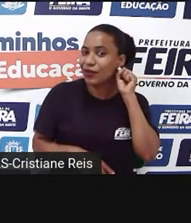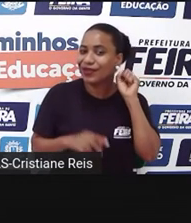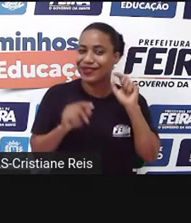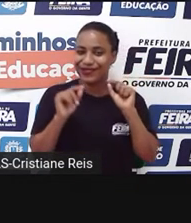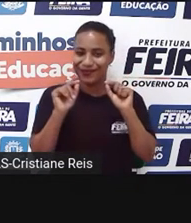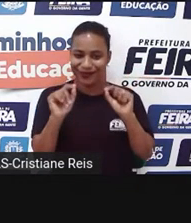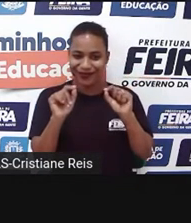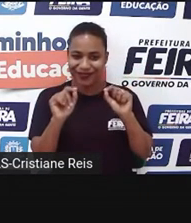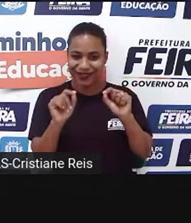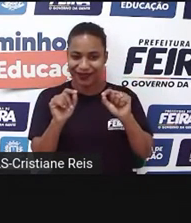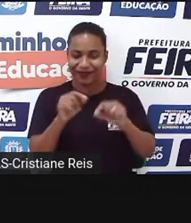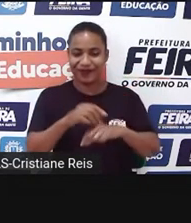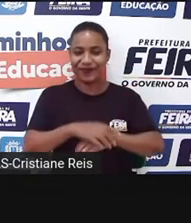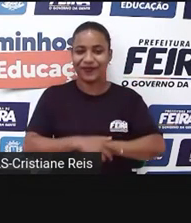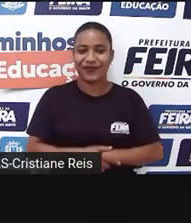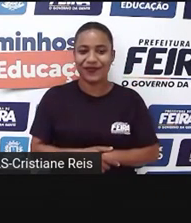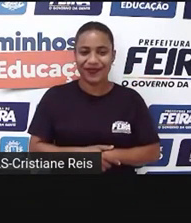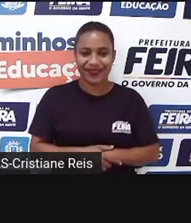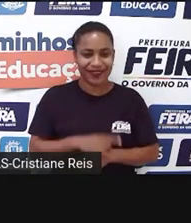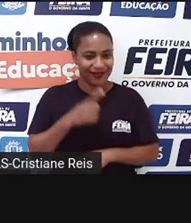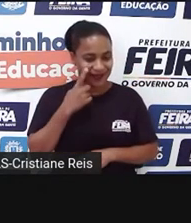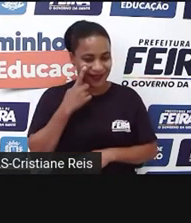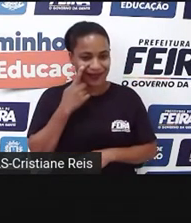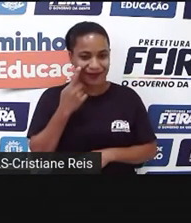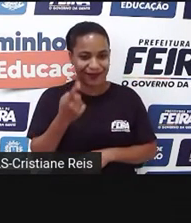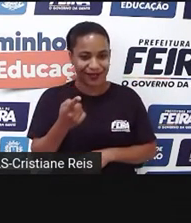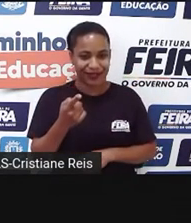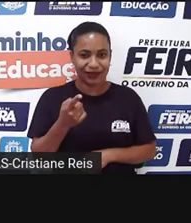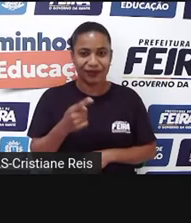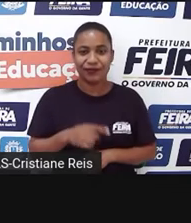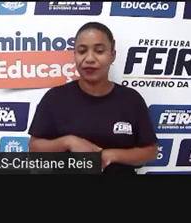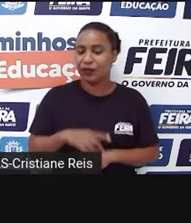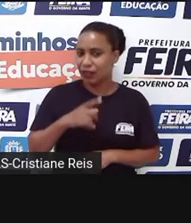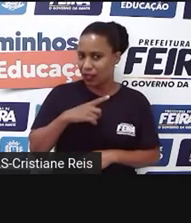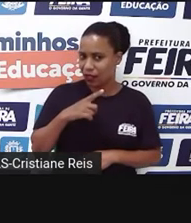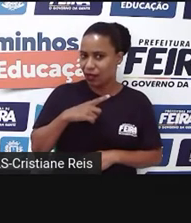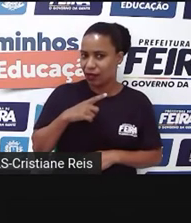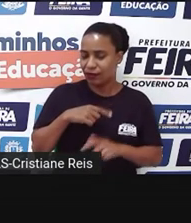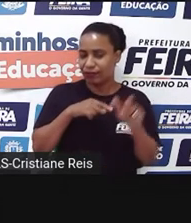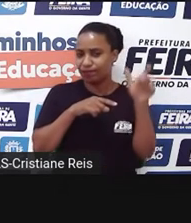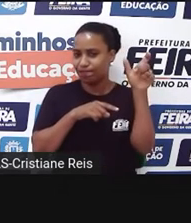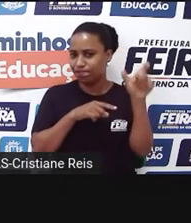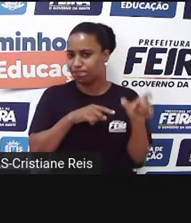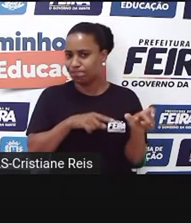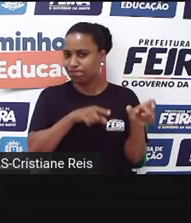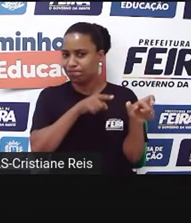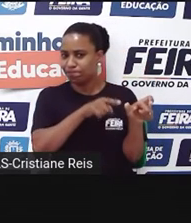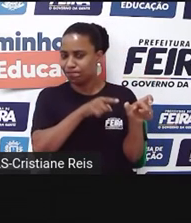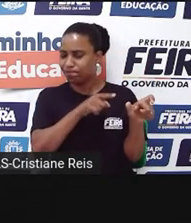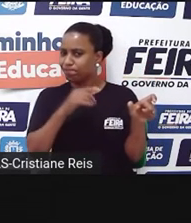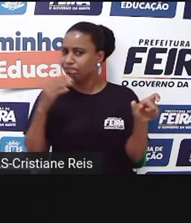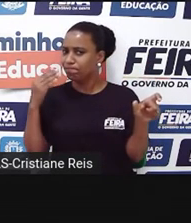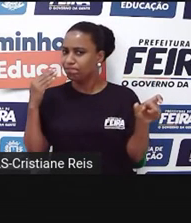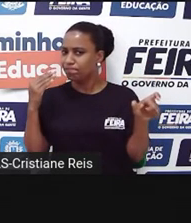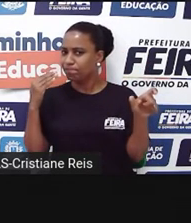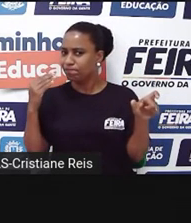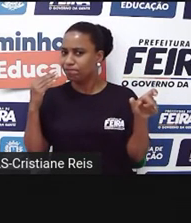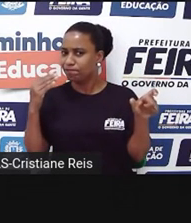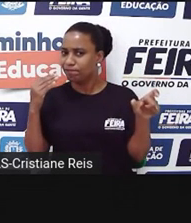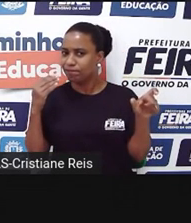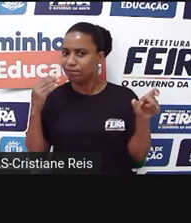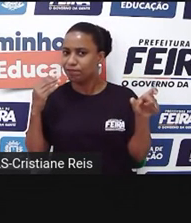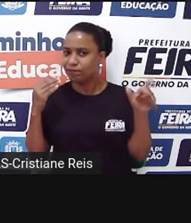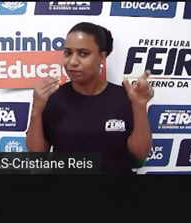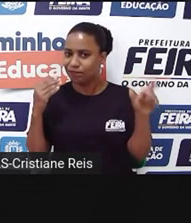Próximo passo. The suspect. Então, suspeito. Who had more rights? Então,